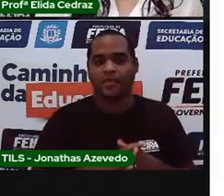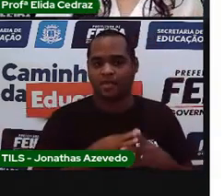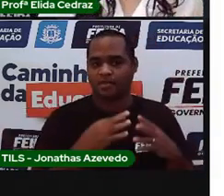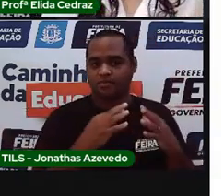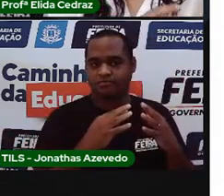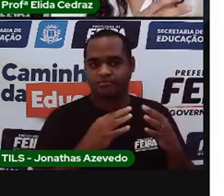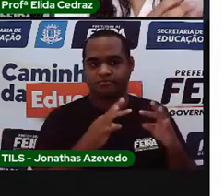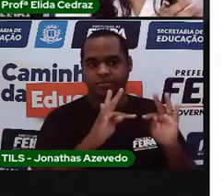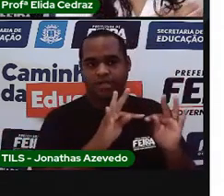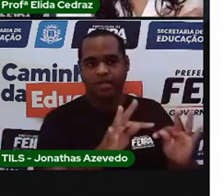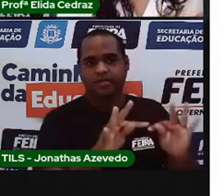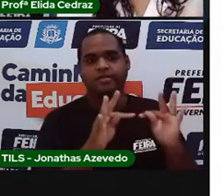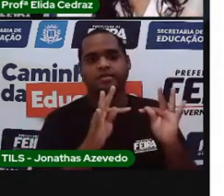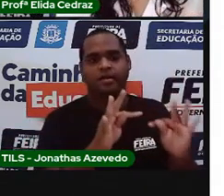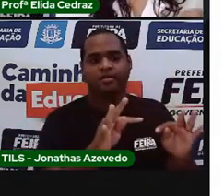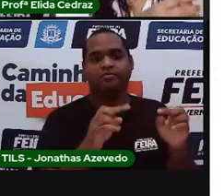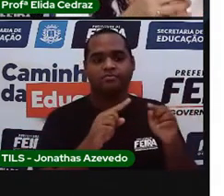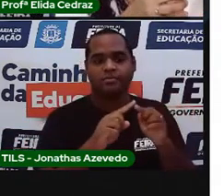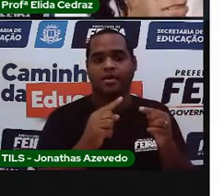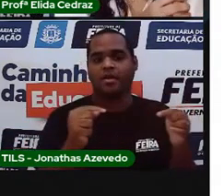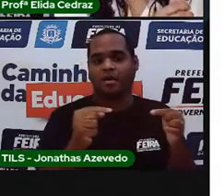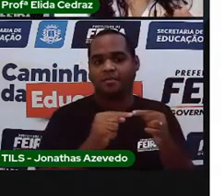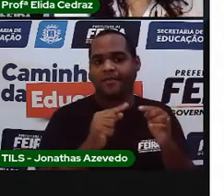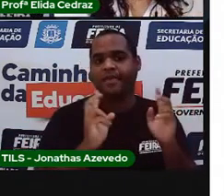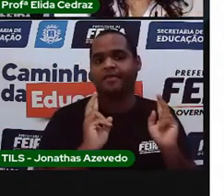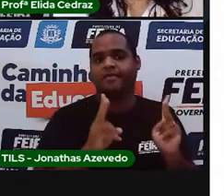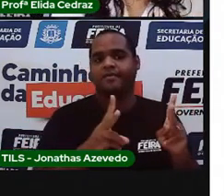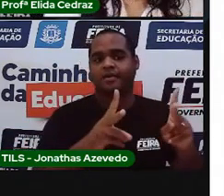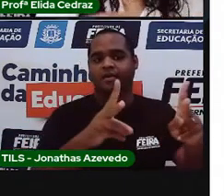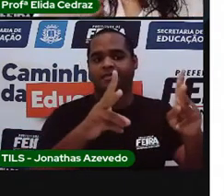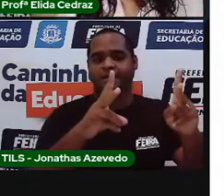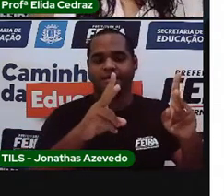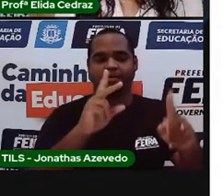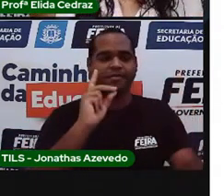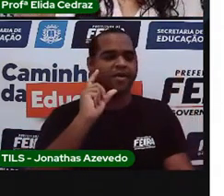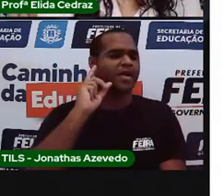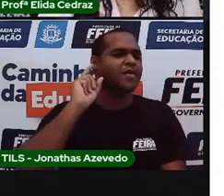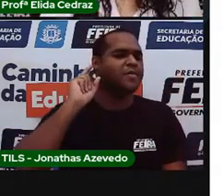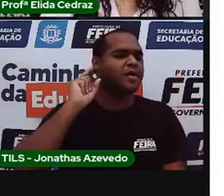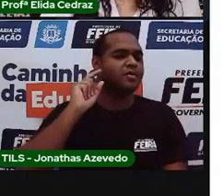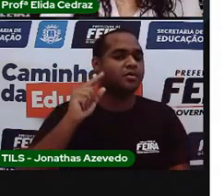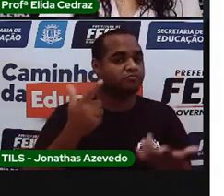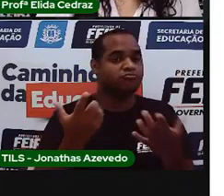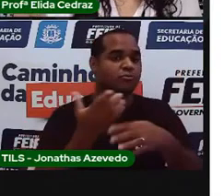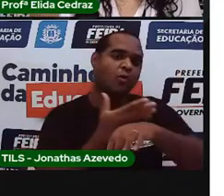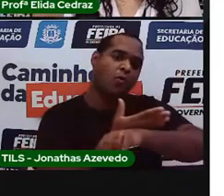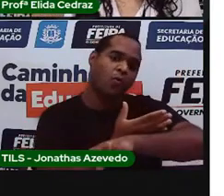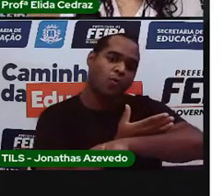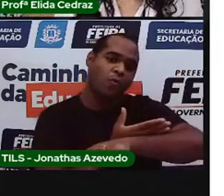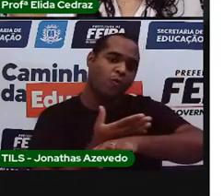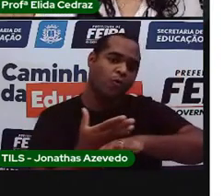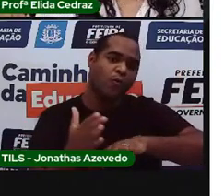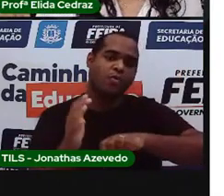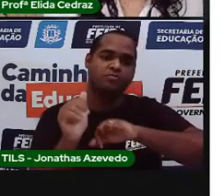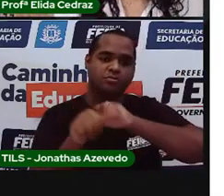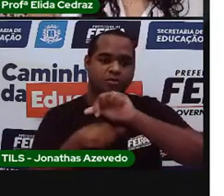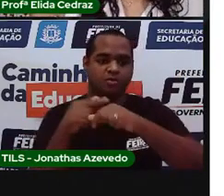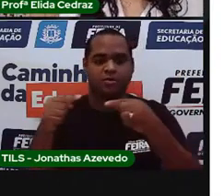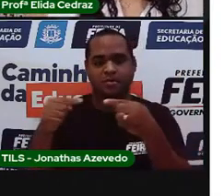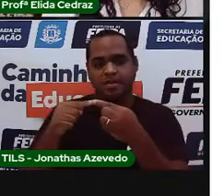Tradição é algo que permanece. E o costume é algo